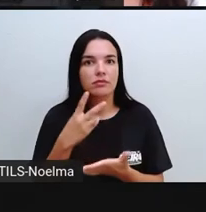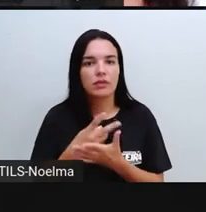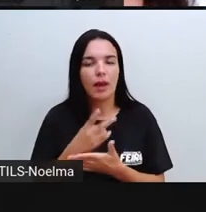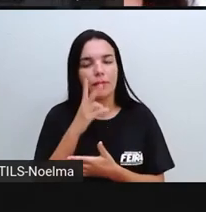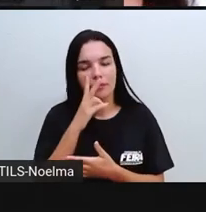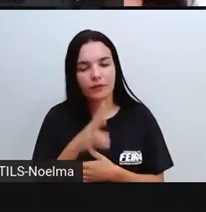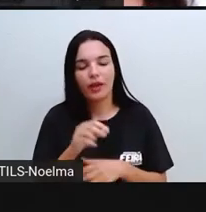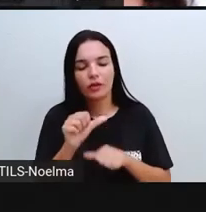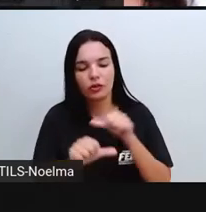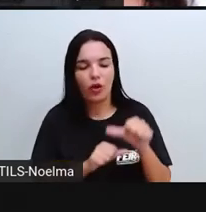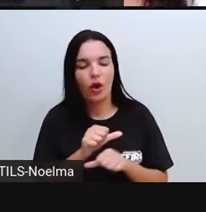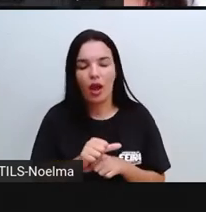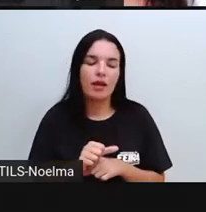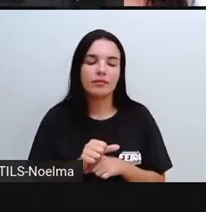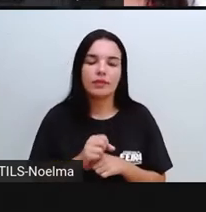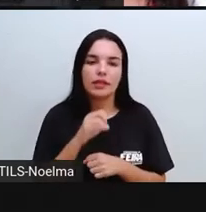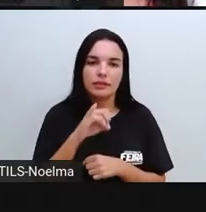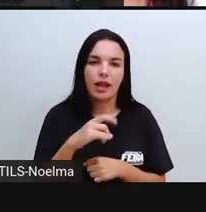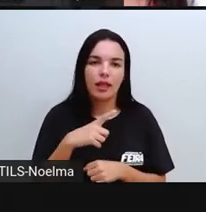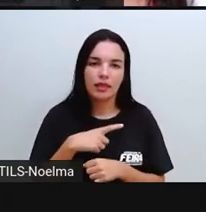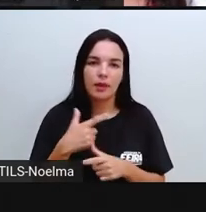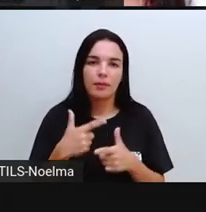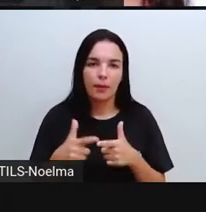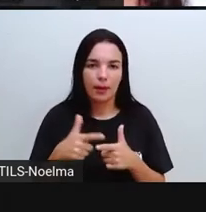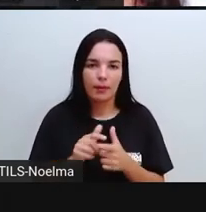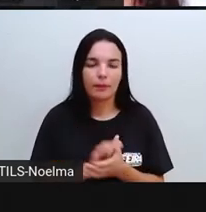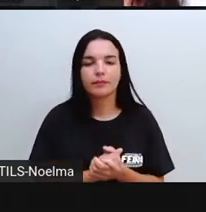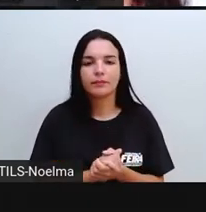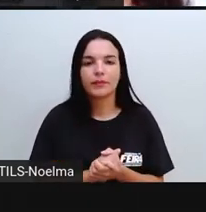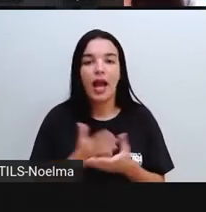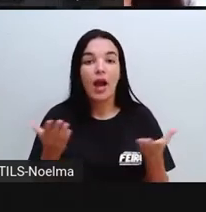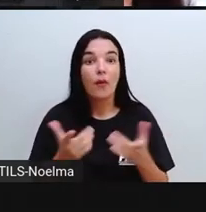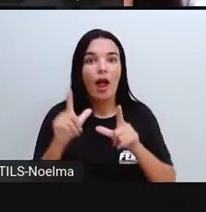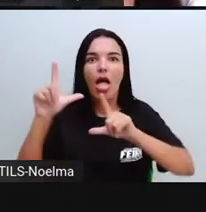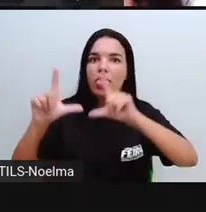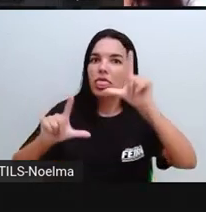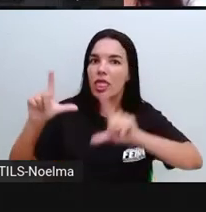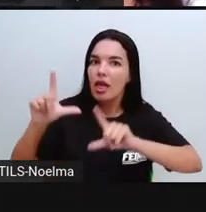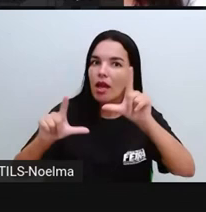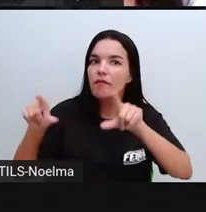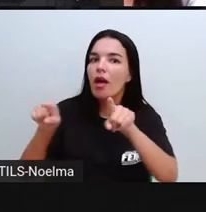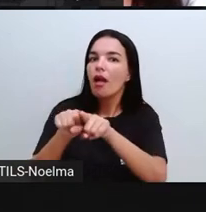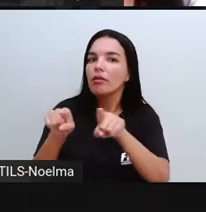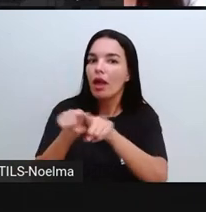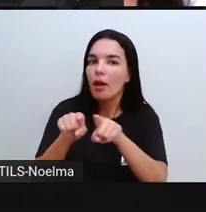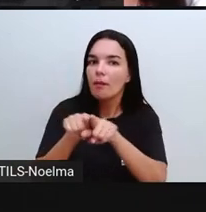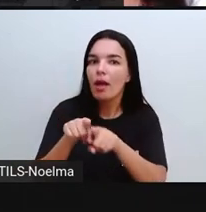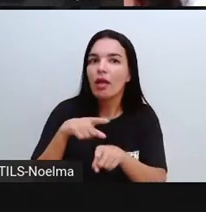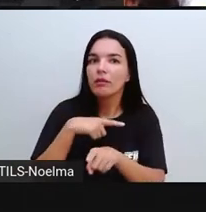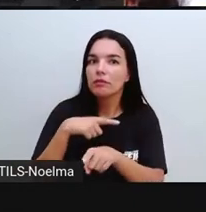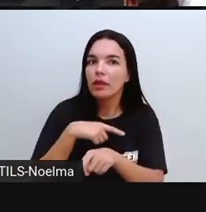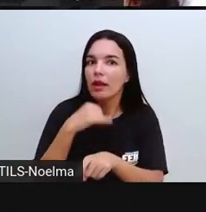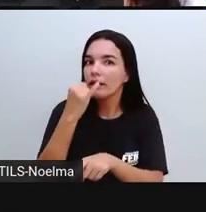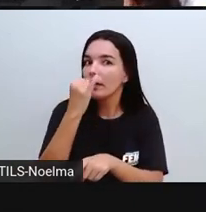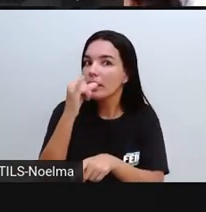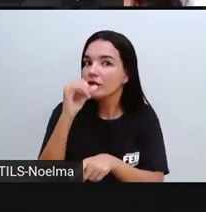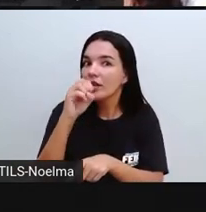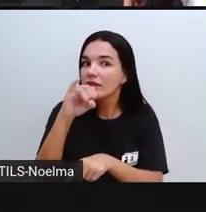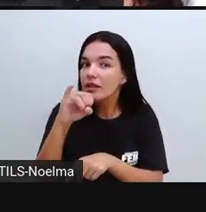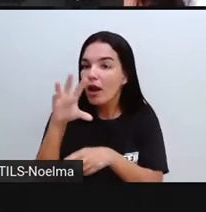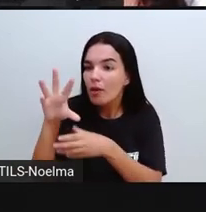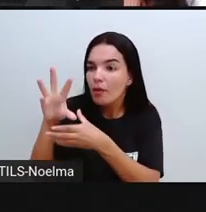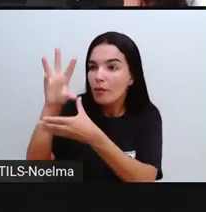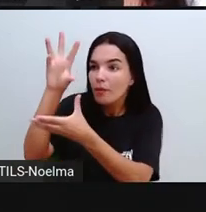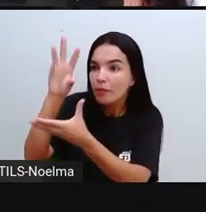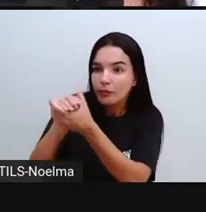trocadas, caso apresente algum problema. A TV também, ela consome energia mesmo quando ela está desligada.